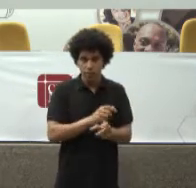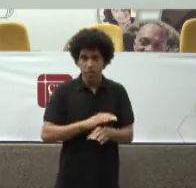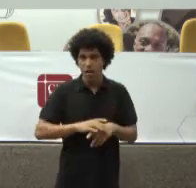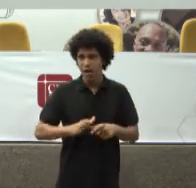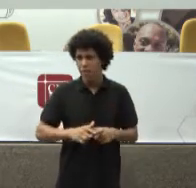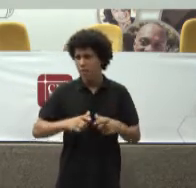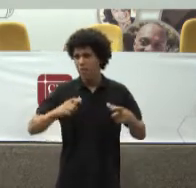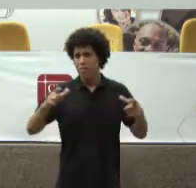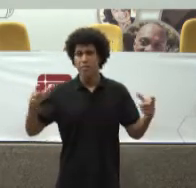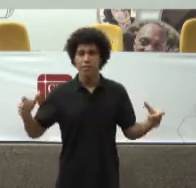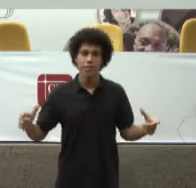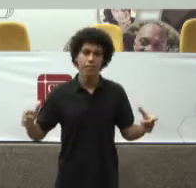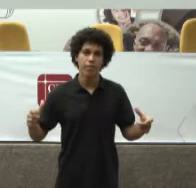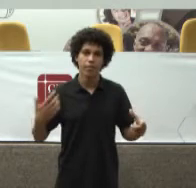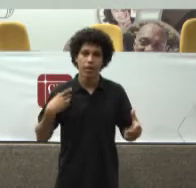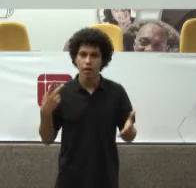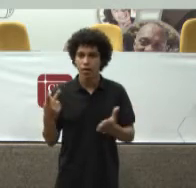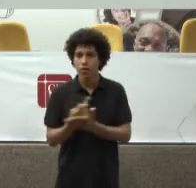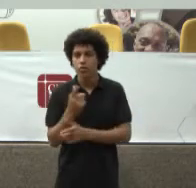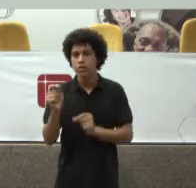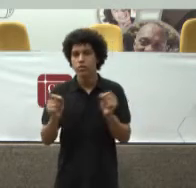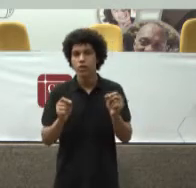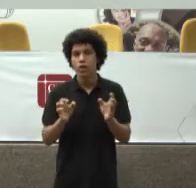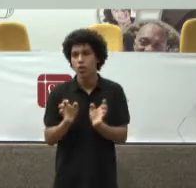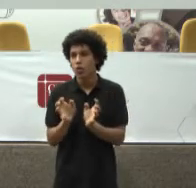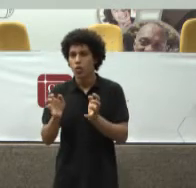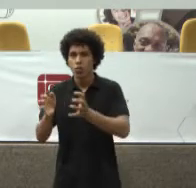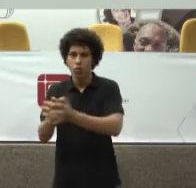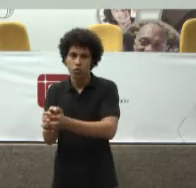parte Das vezes Há uma questão Coletiva